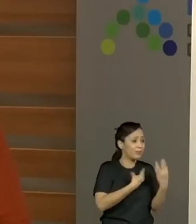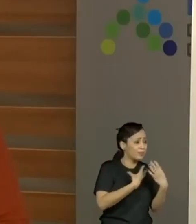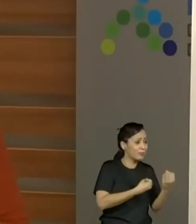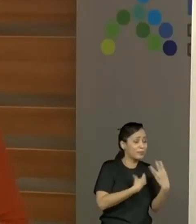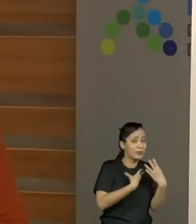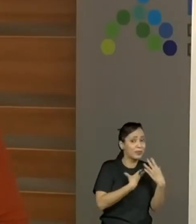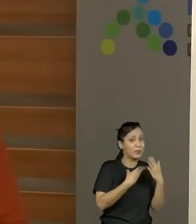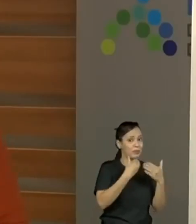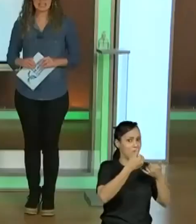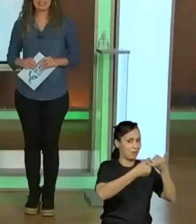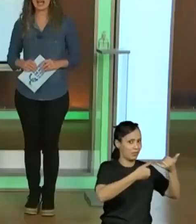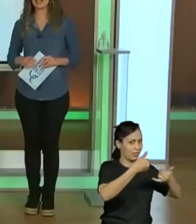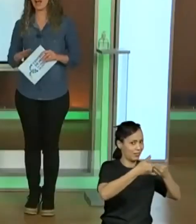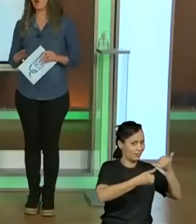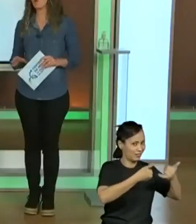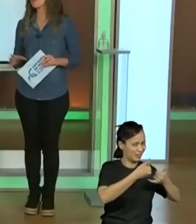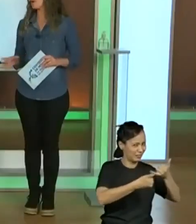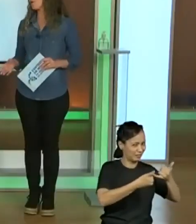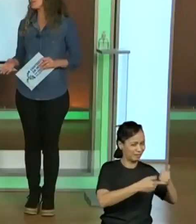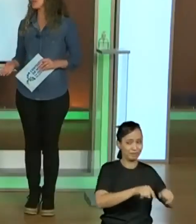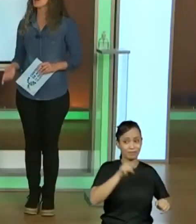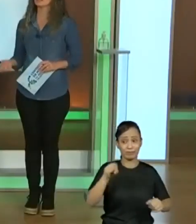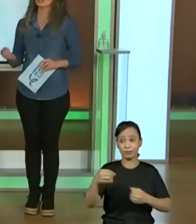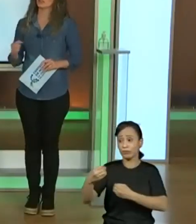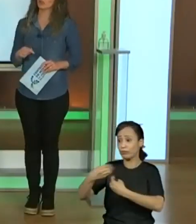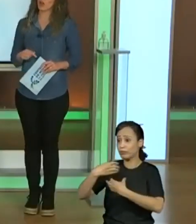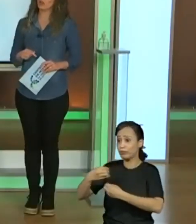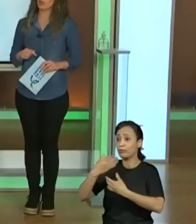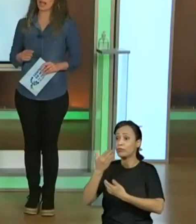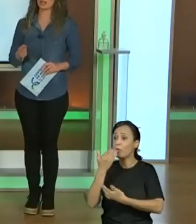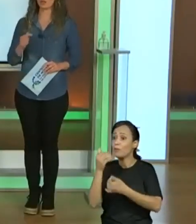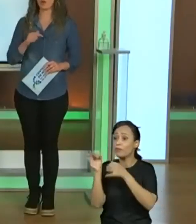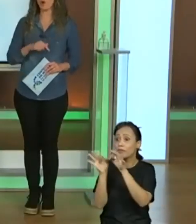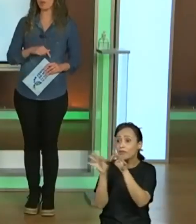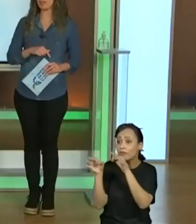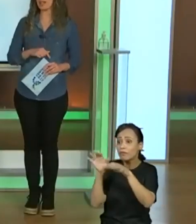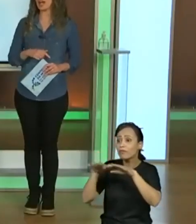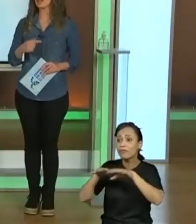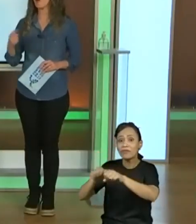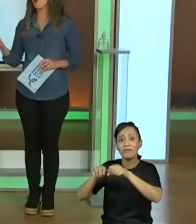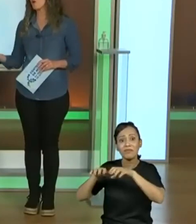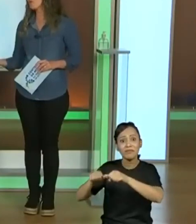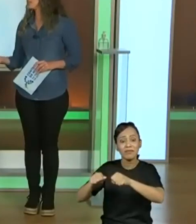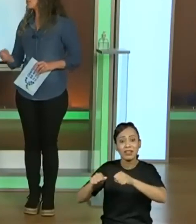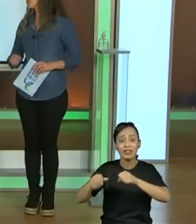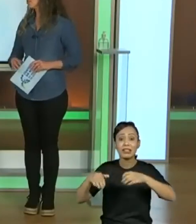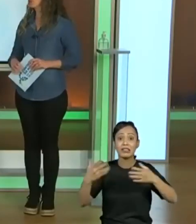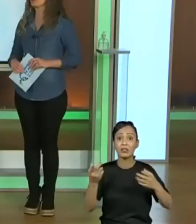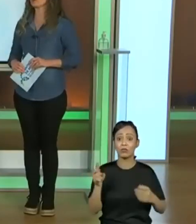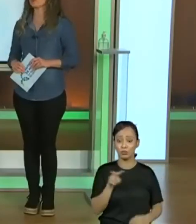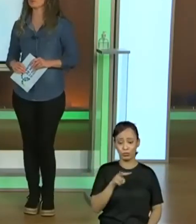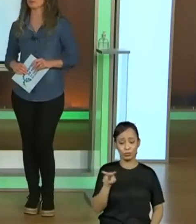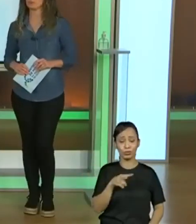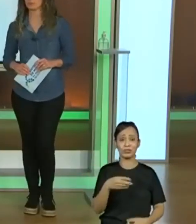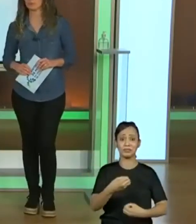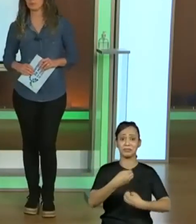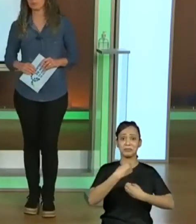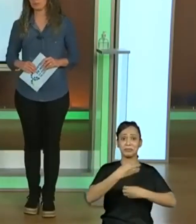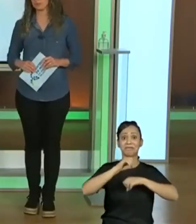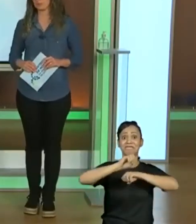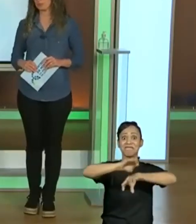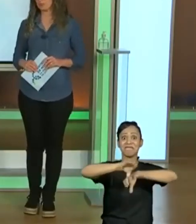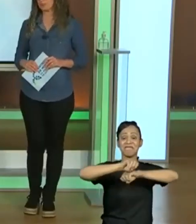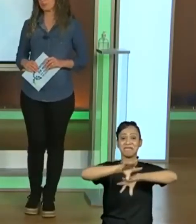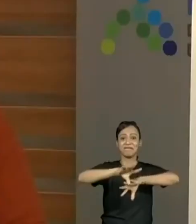finalidade mesmo, professora? Ensinar alguma coisa. No nosso caso, ou brincar, ou fazer o biscoito. Perfeito.